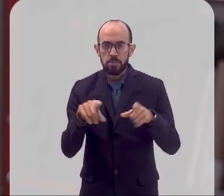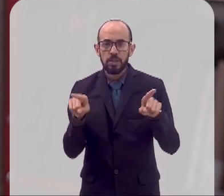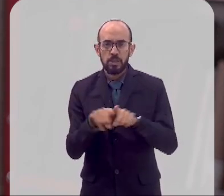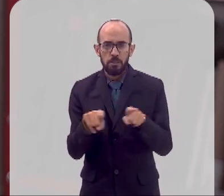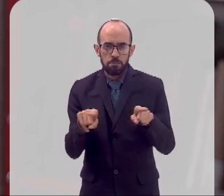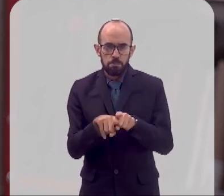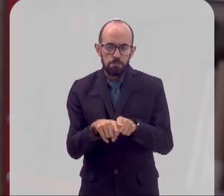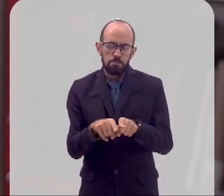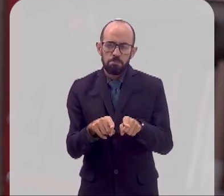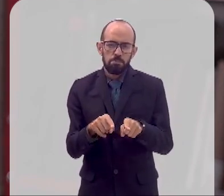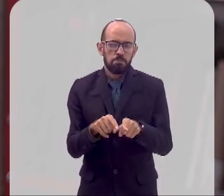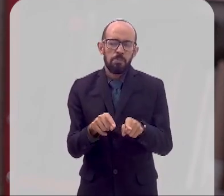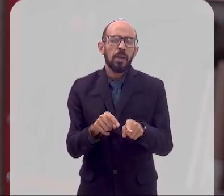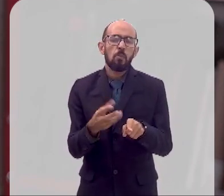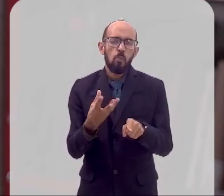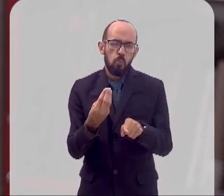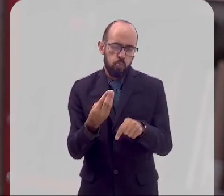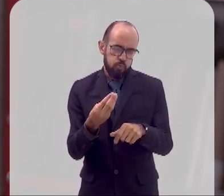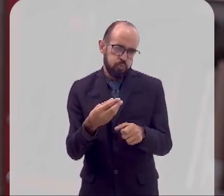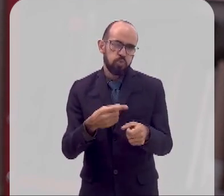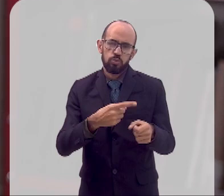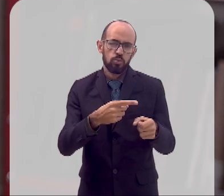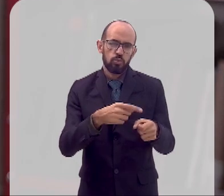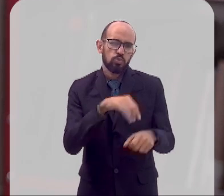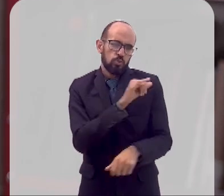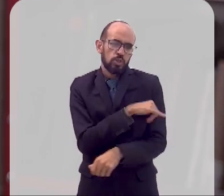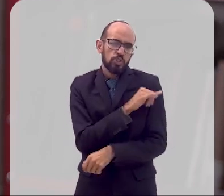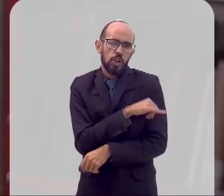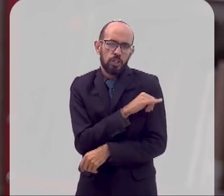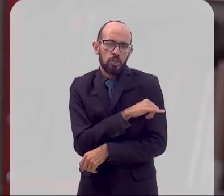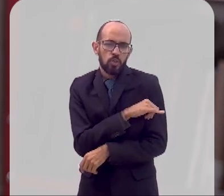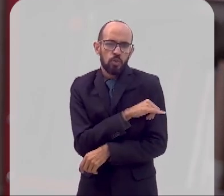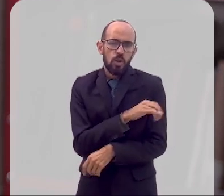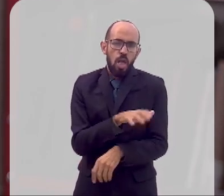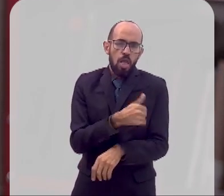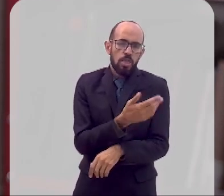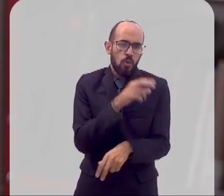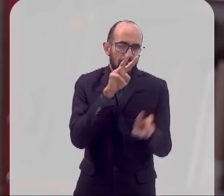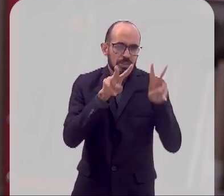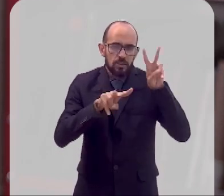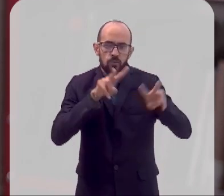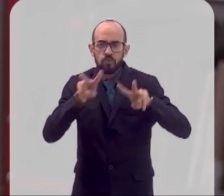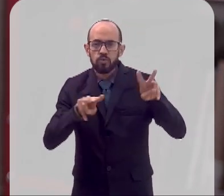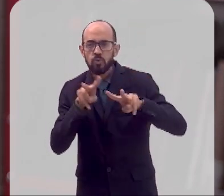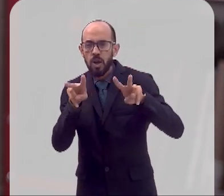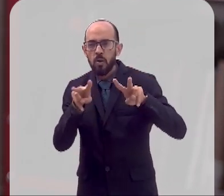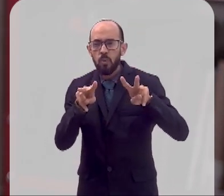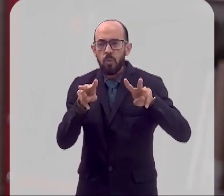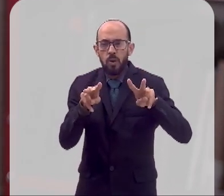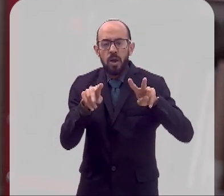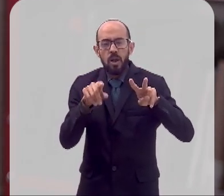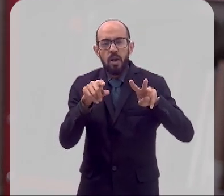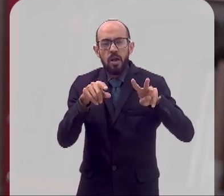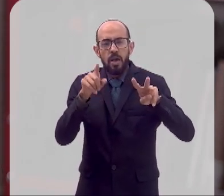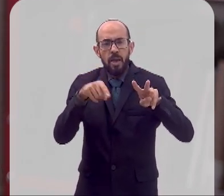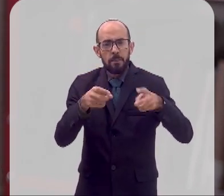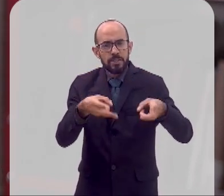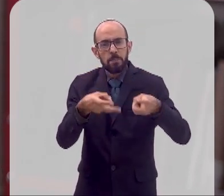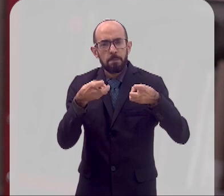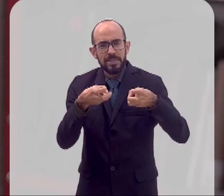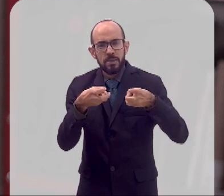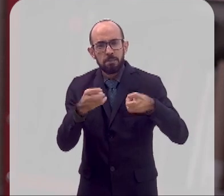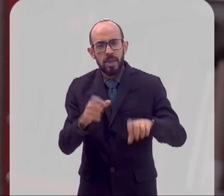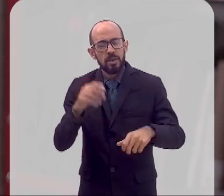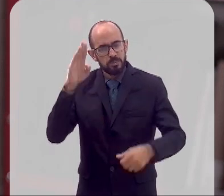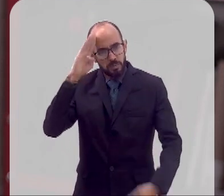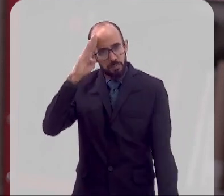grande parte da cidade. Então, esse mirante da Guanabara, ele nos ajuda a perceber justamente uma das